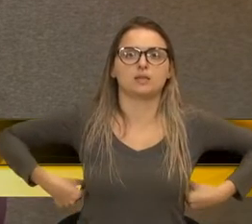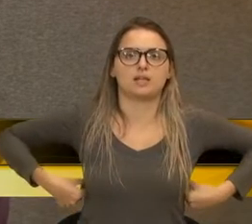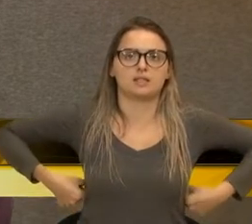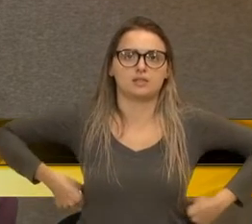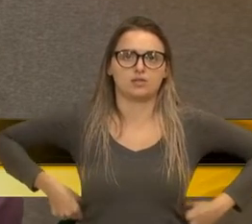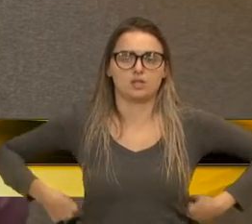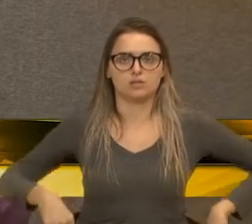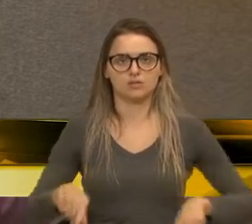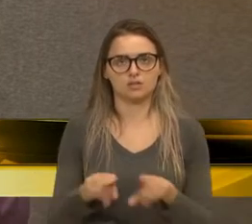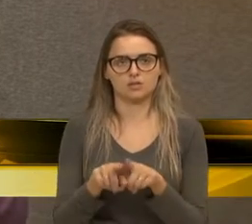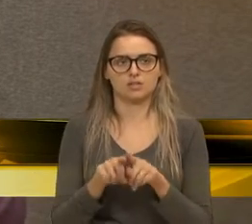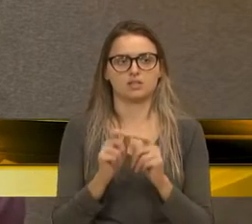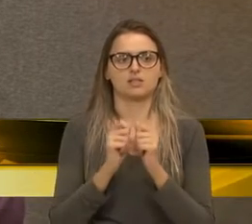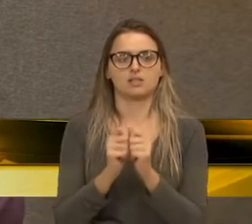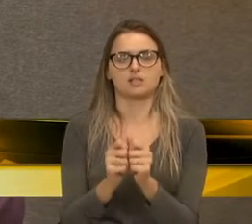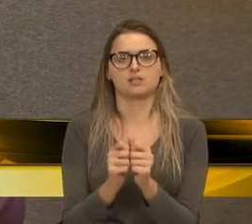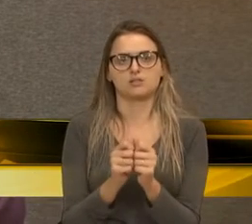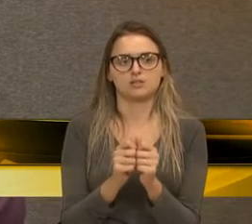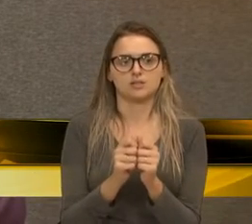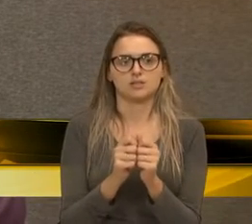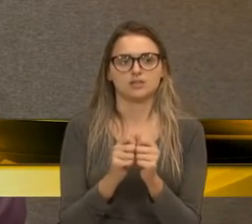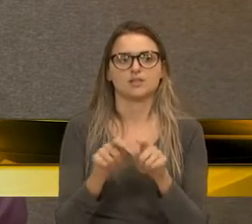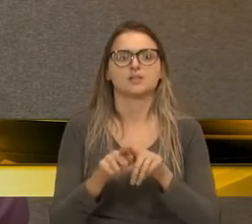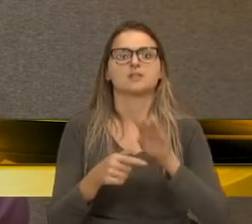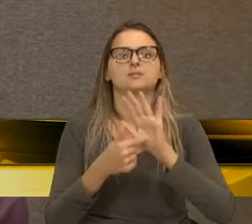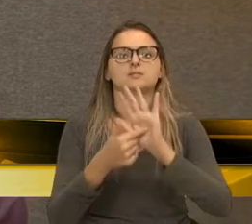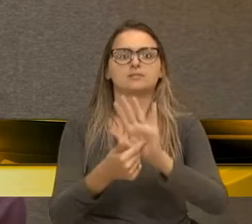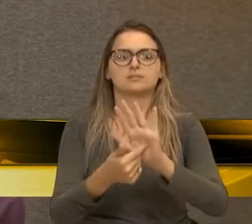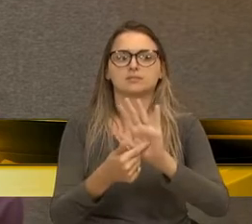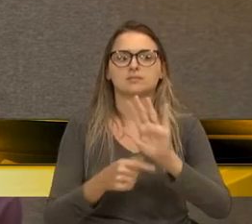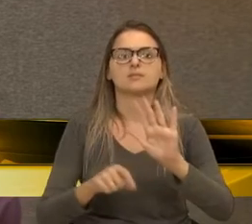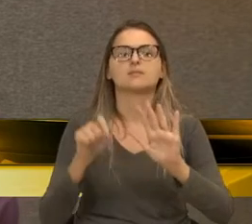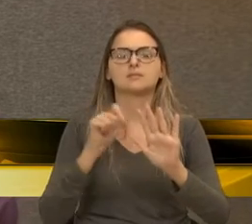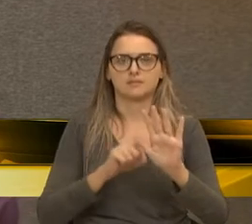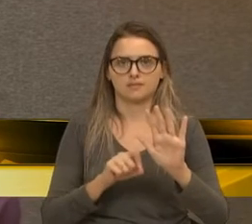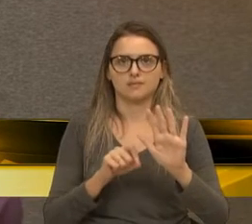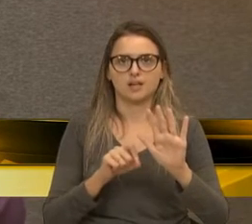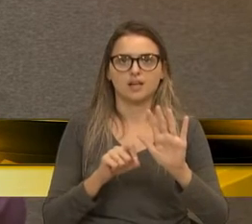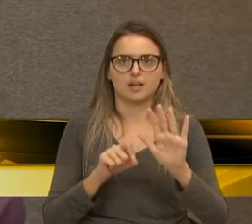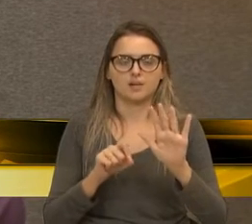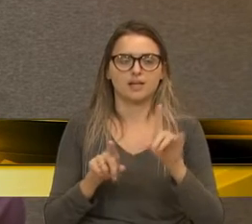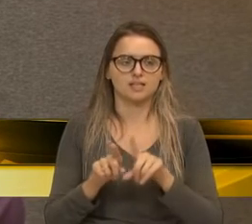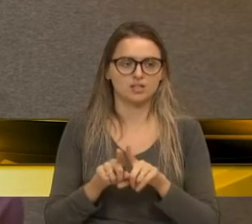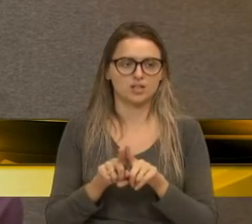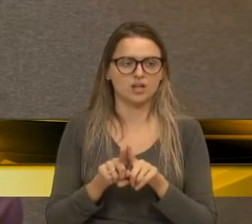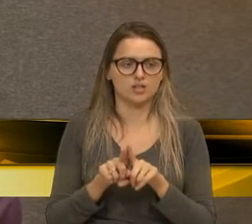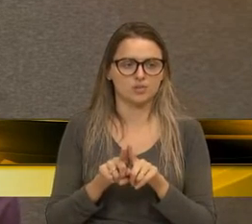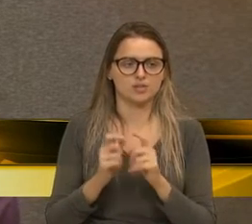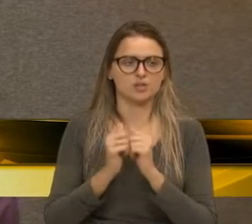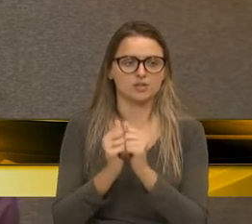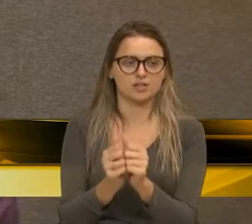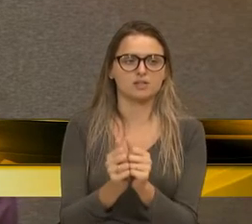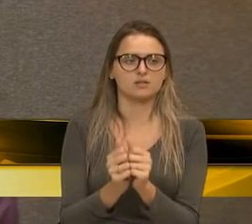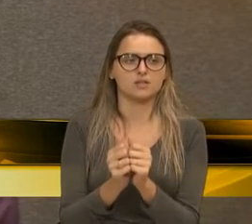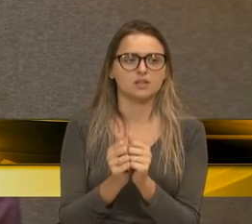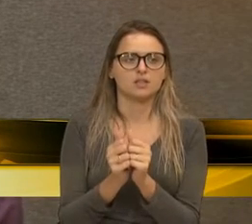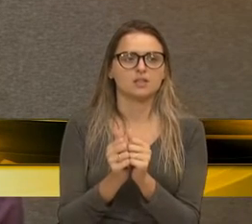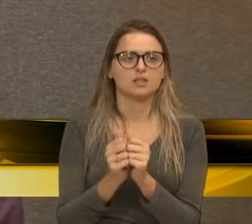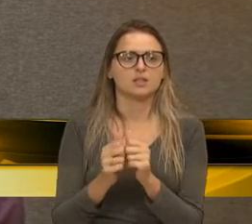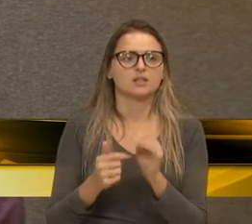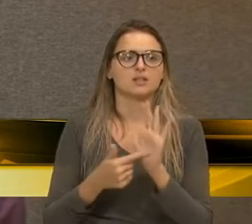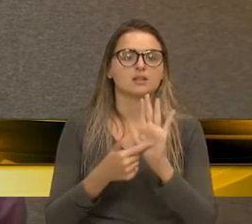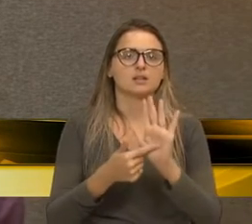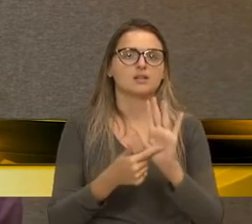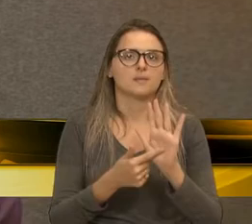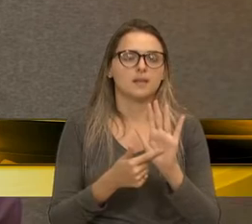era só regulamentar. Nós, na época, discordamos. Aí veio a alteração, votamos a favor,